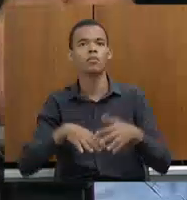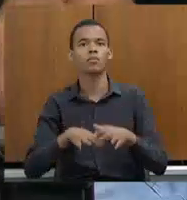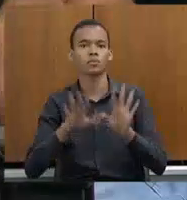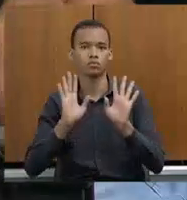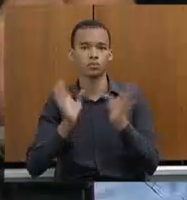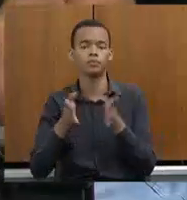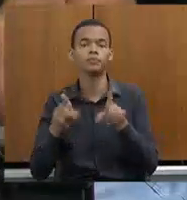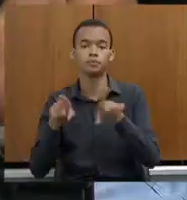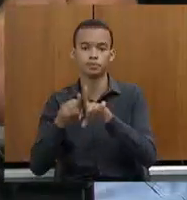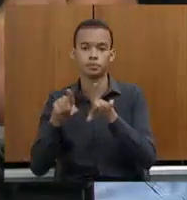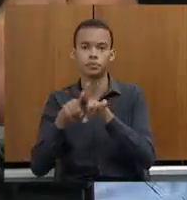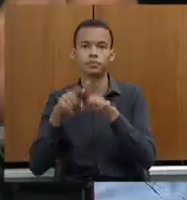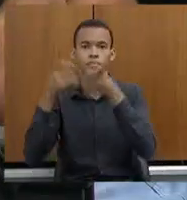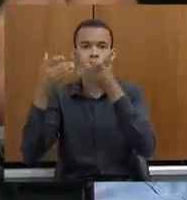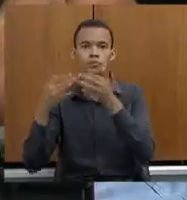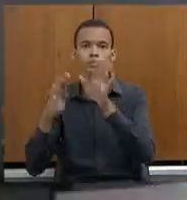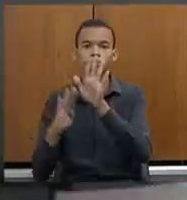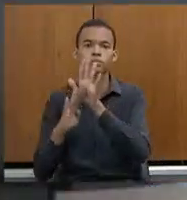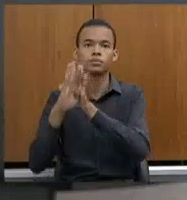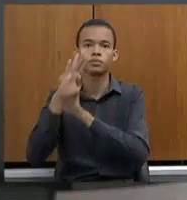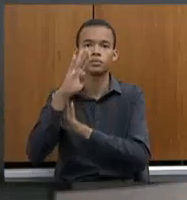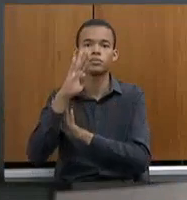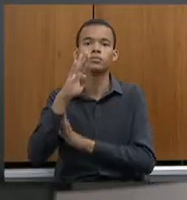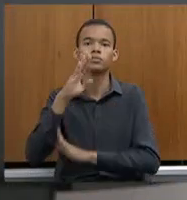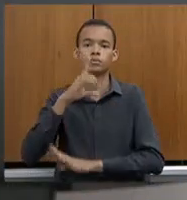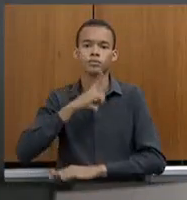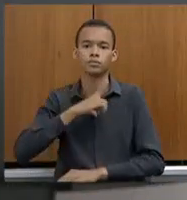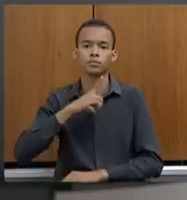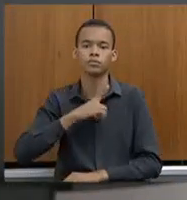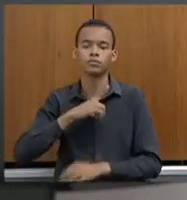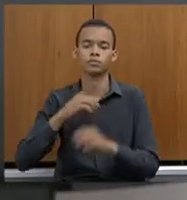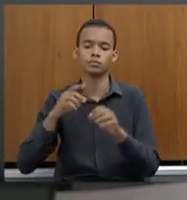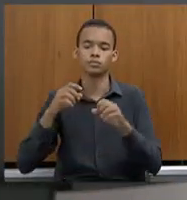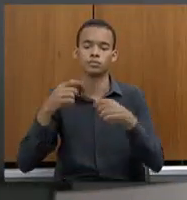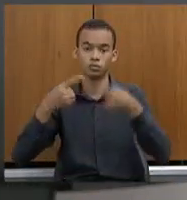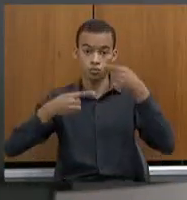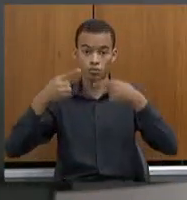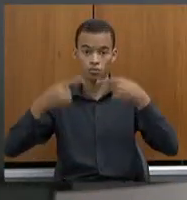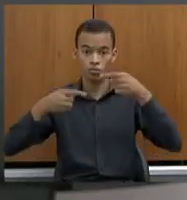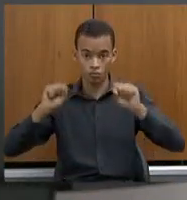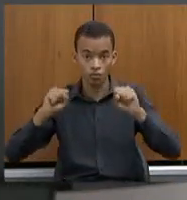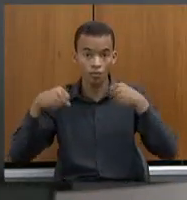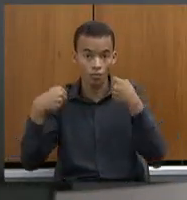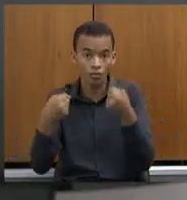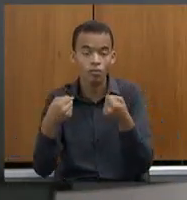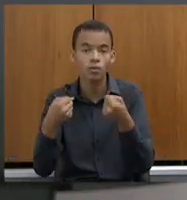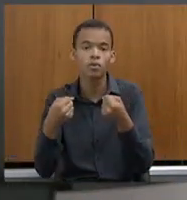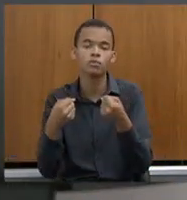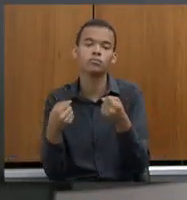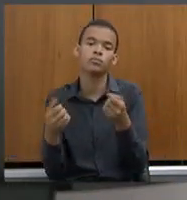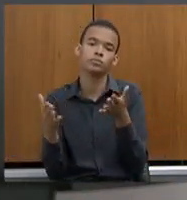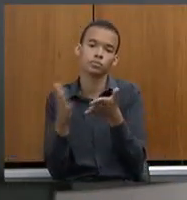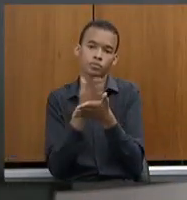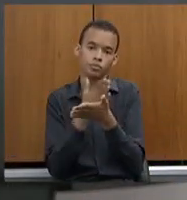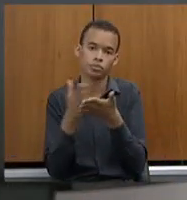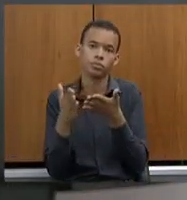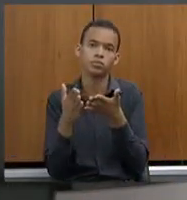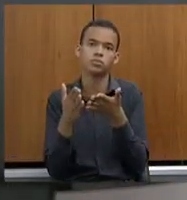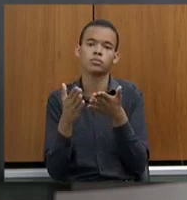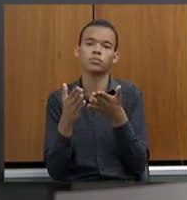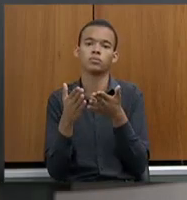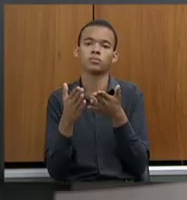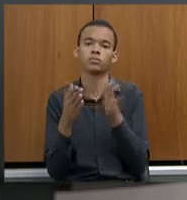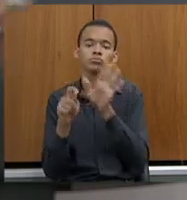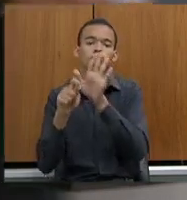Eu disse isso mais cedo aqui com o secretário de Justiça e Segurança Pública, que nós não recebemos nenhuma queixa para ser apresentada na reunião dele,